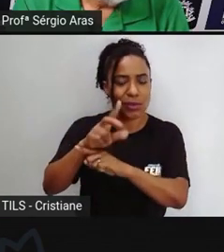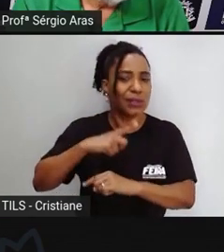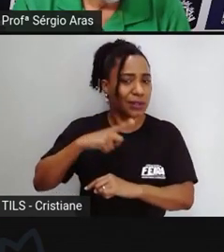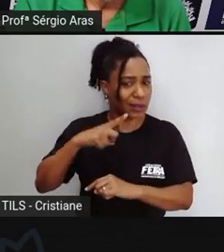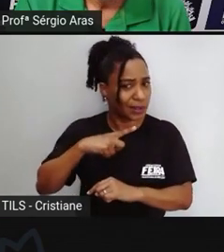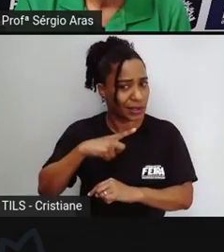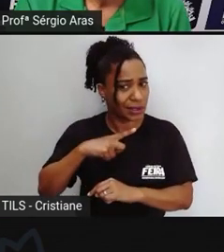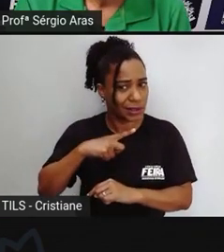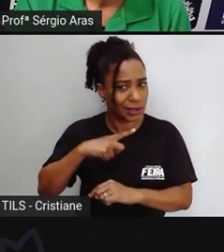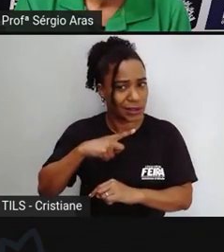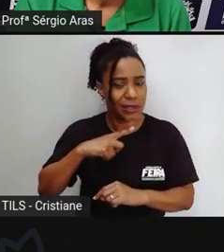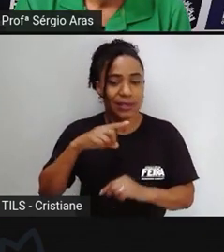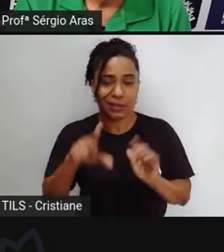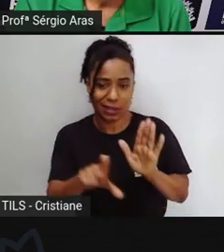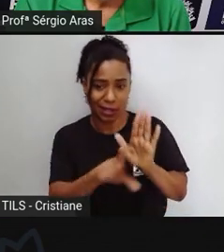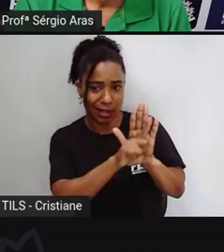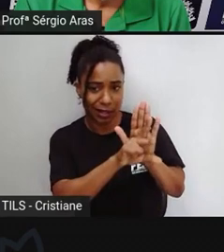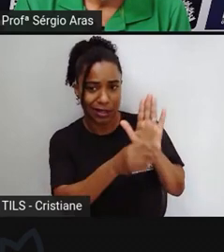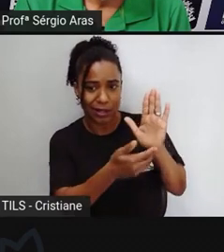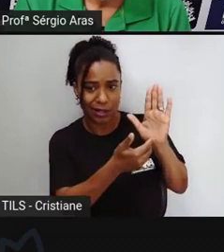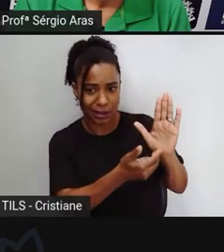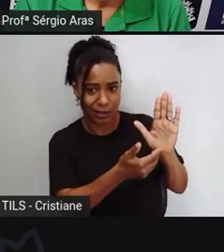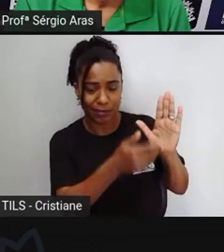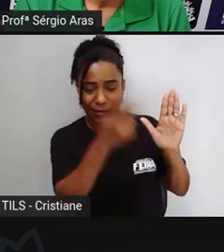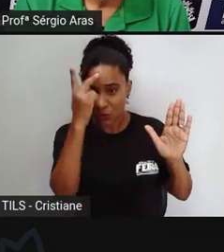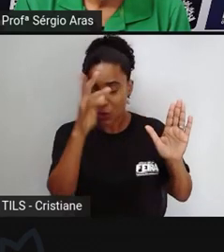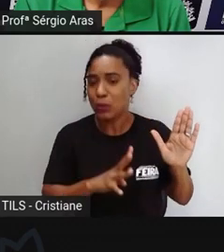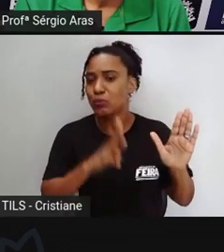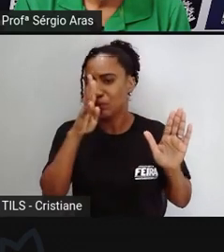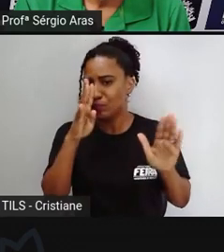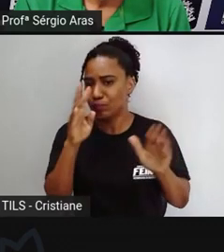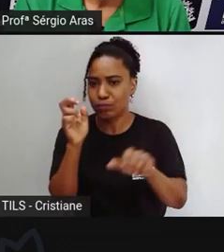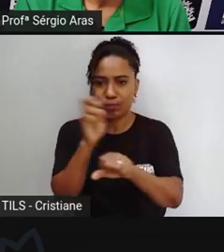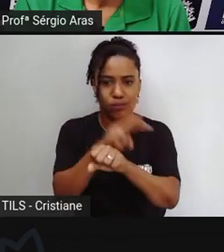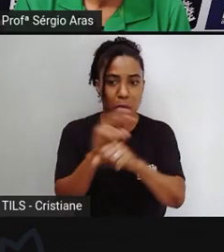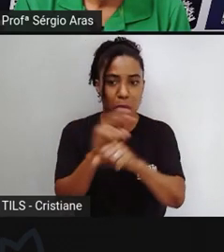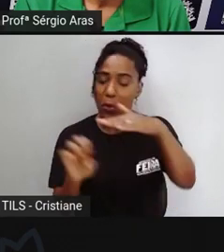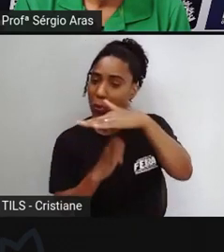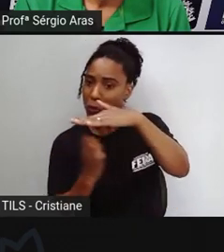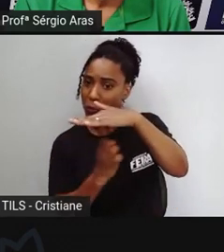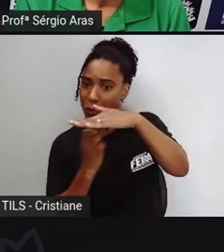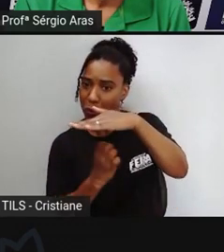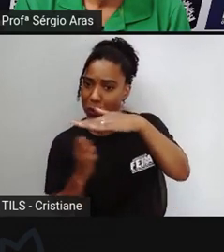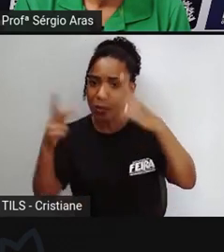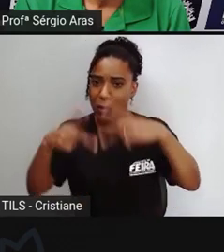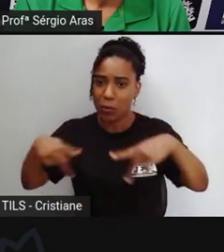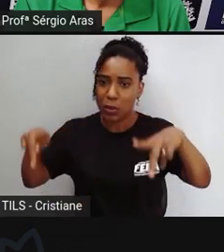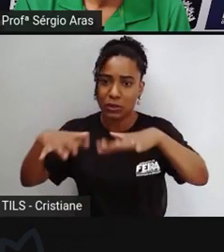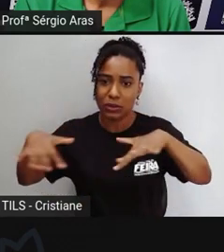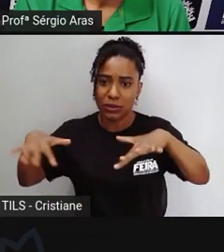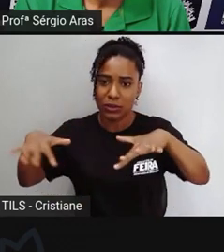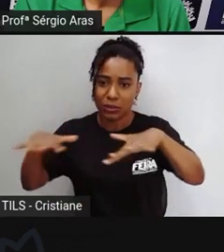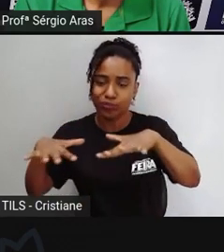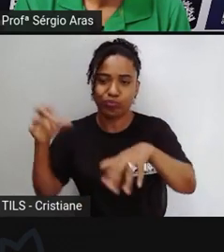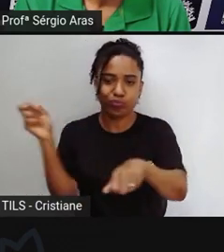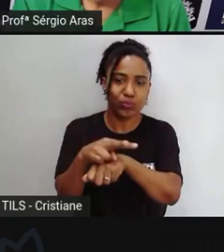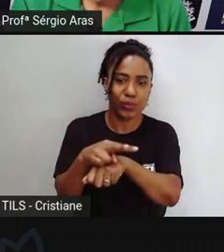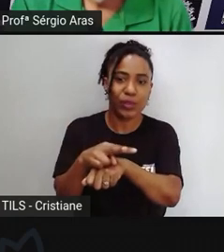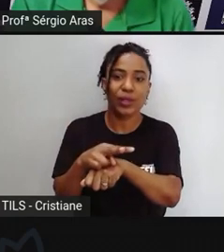ou morador que ocupa invade aquela área ali para habitar ou para construir uma empresa ou indústria